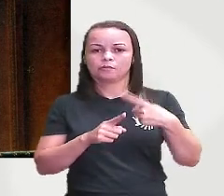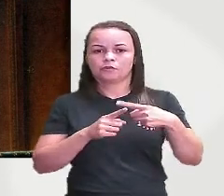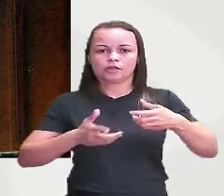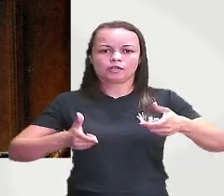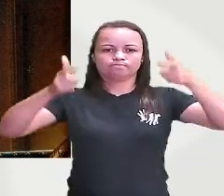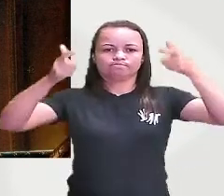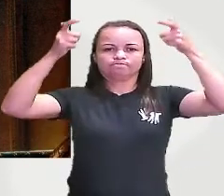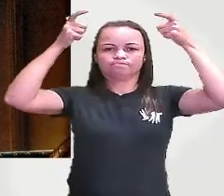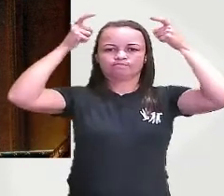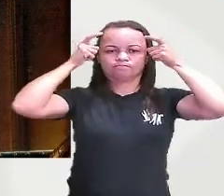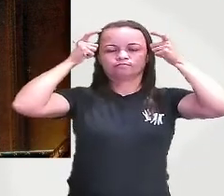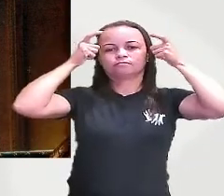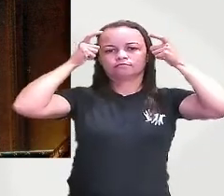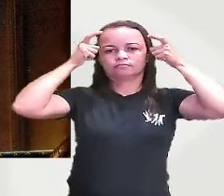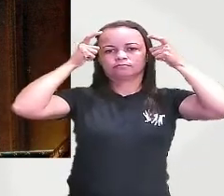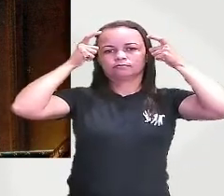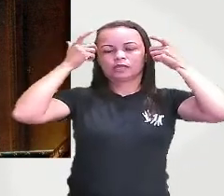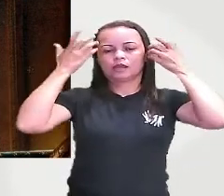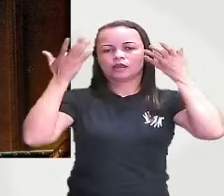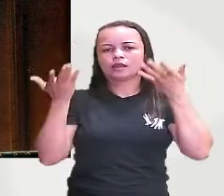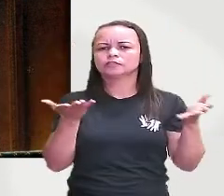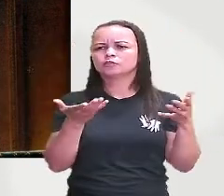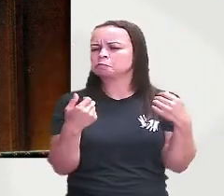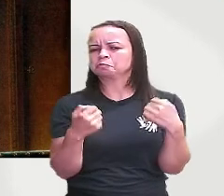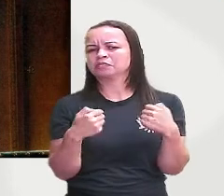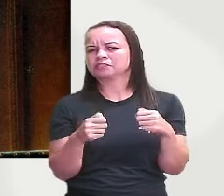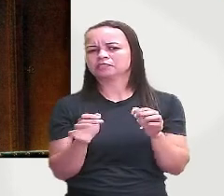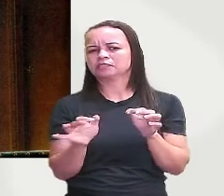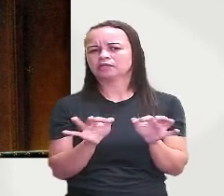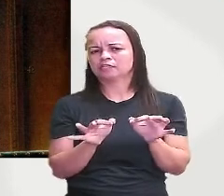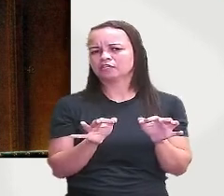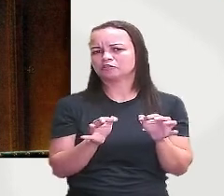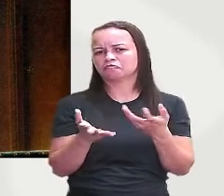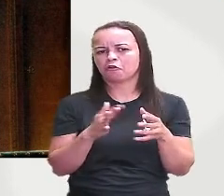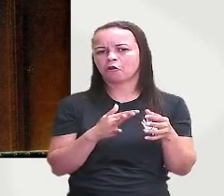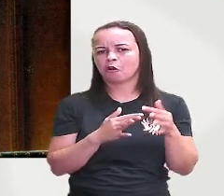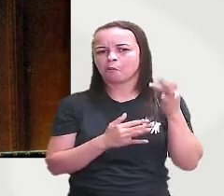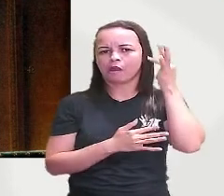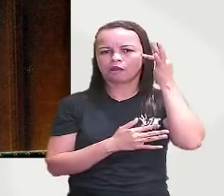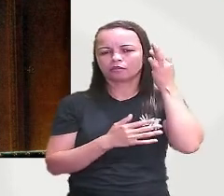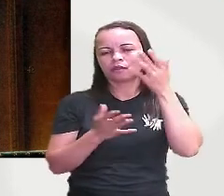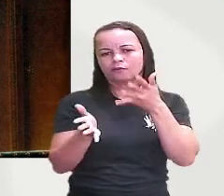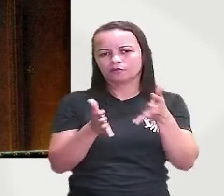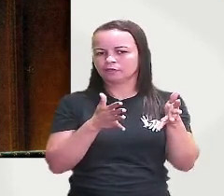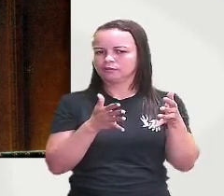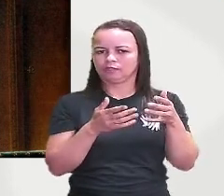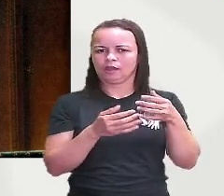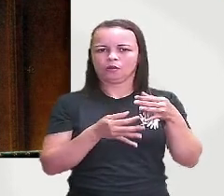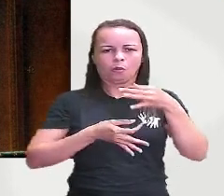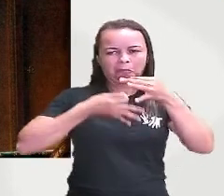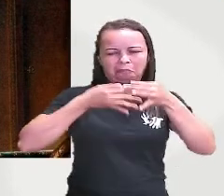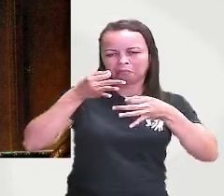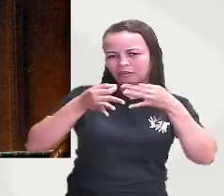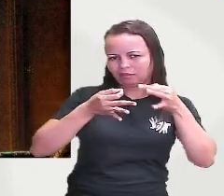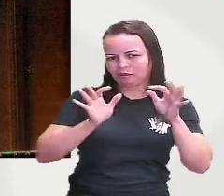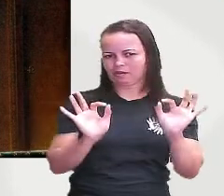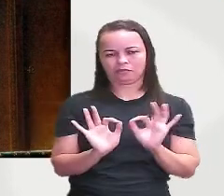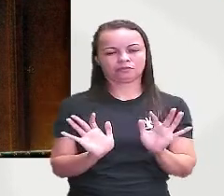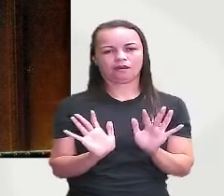agora ele não precisaria nem de forma teórica da opinião ou da